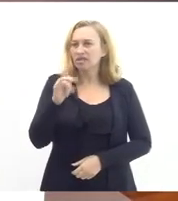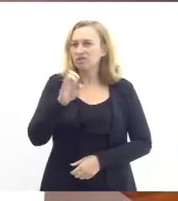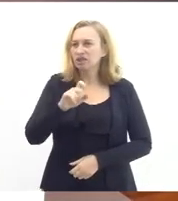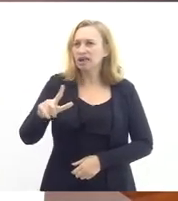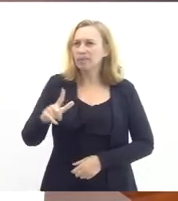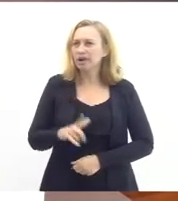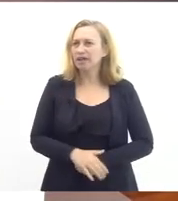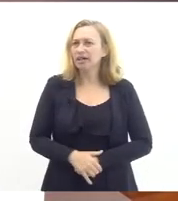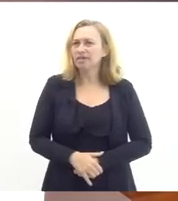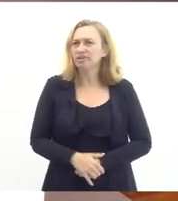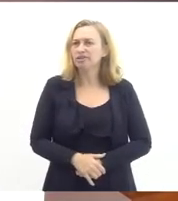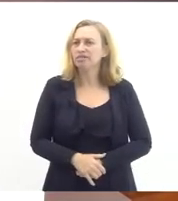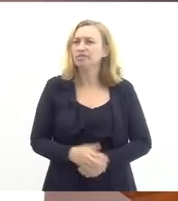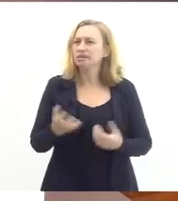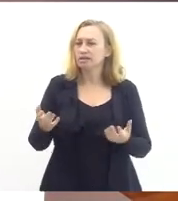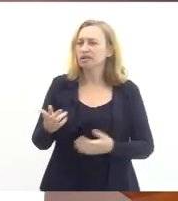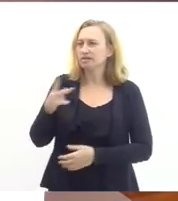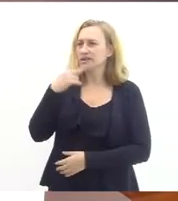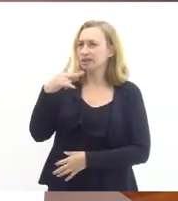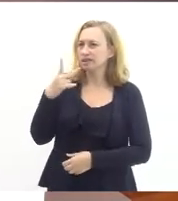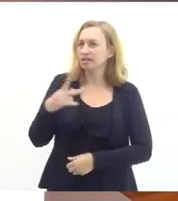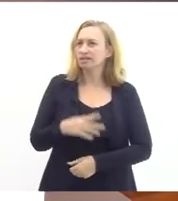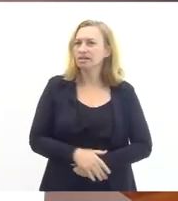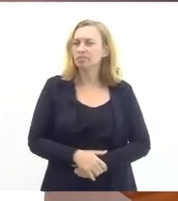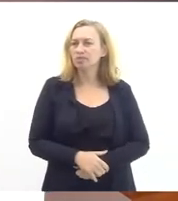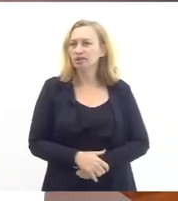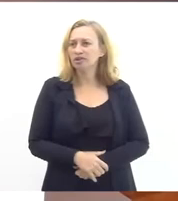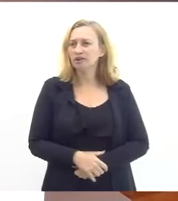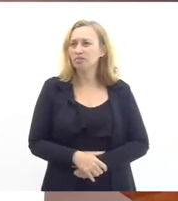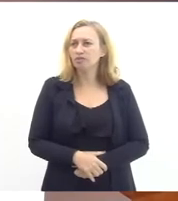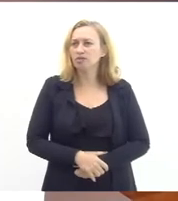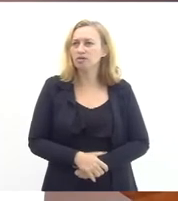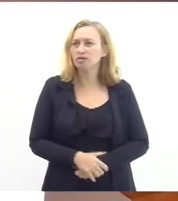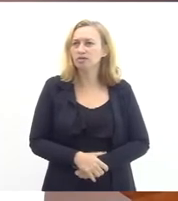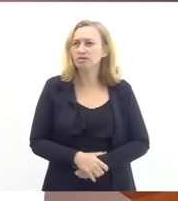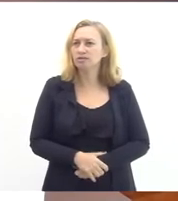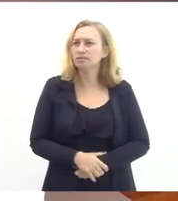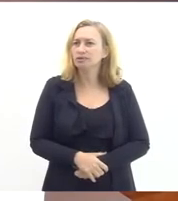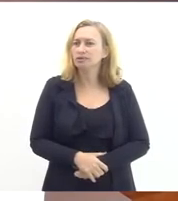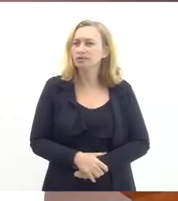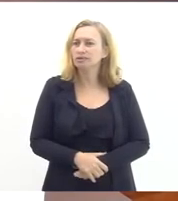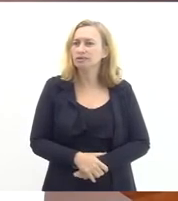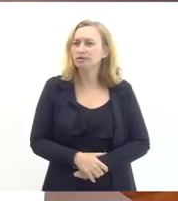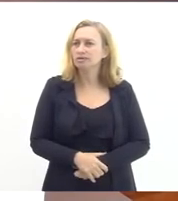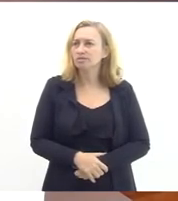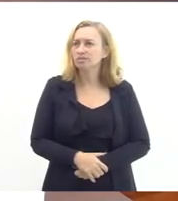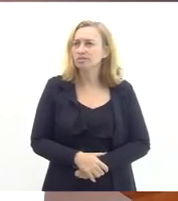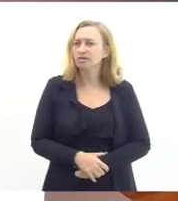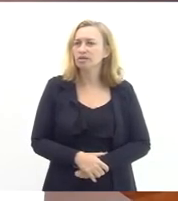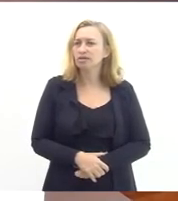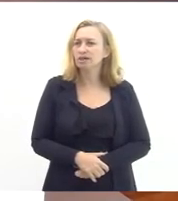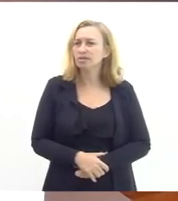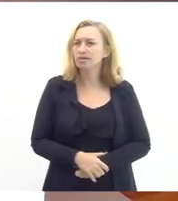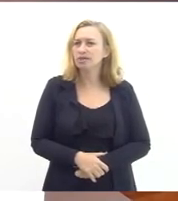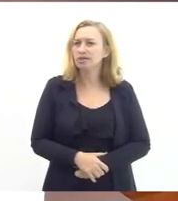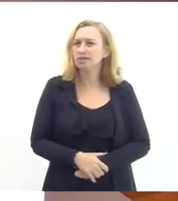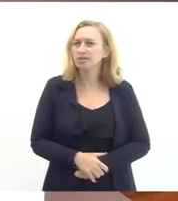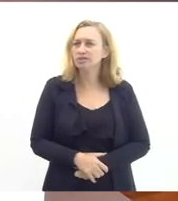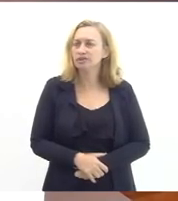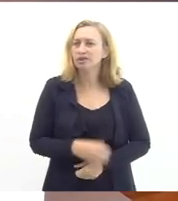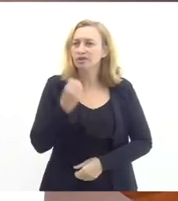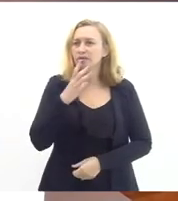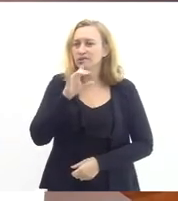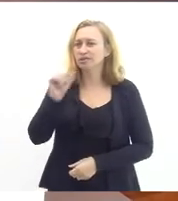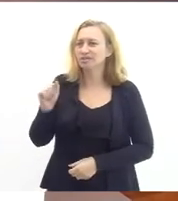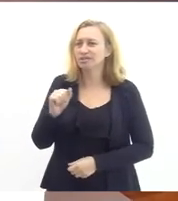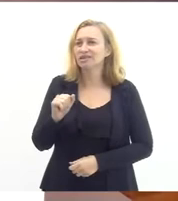Igor quer complementar? o microfone se for complementar falou tudo? então bom dia